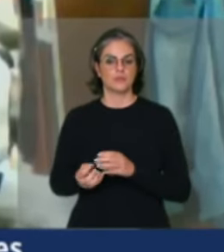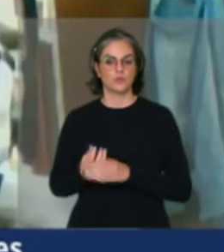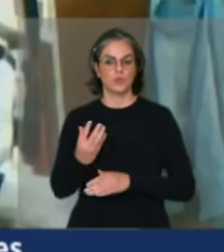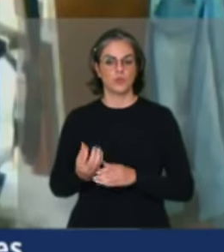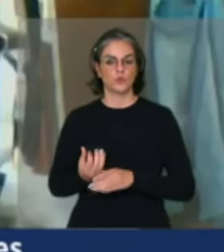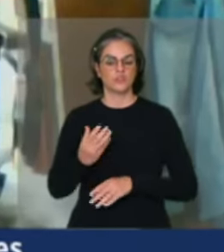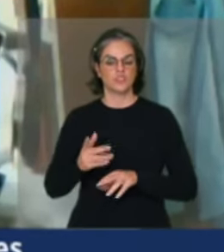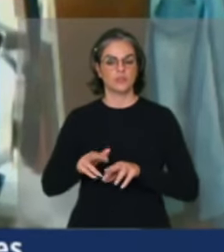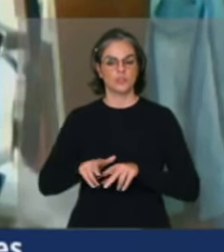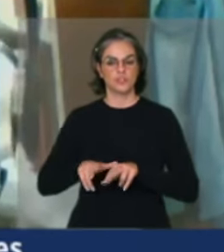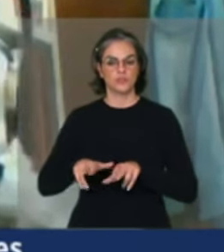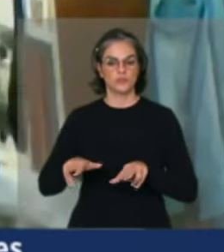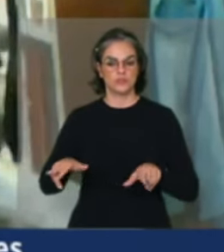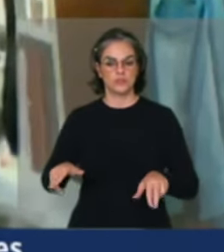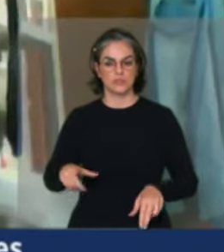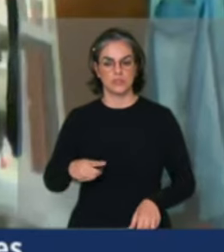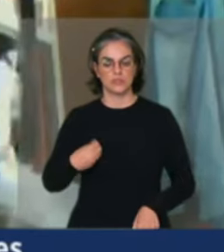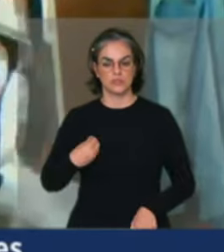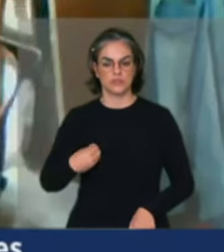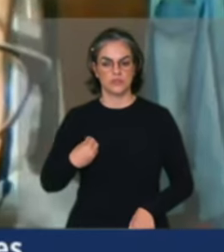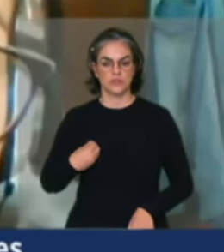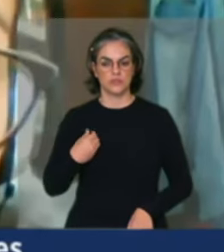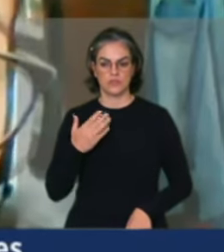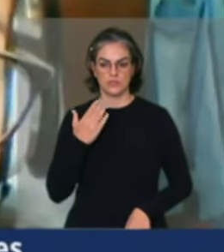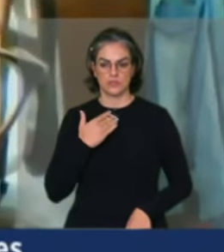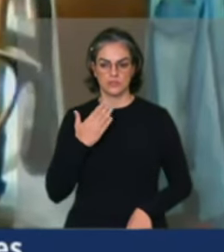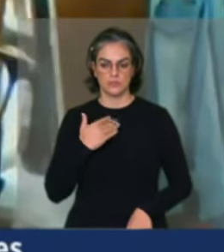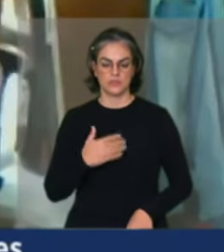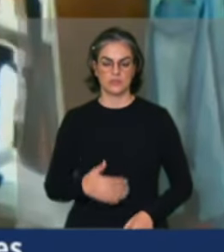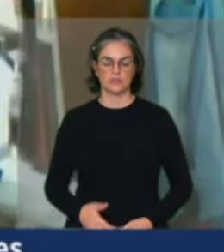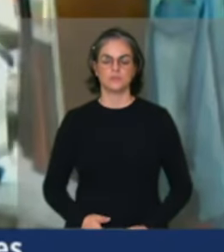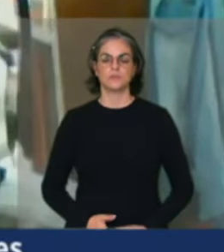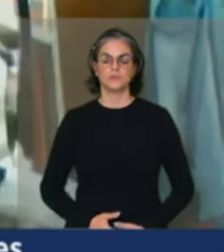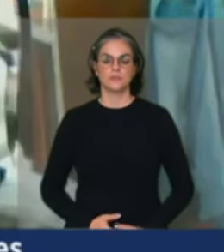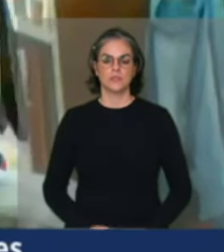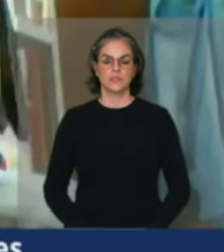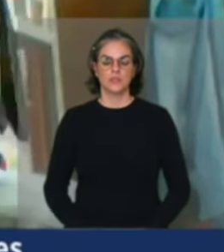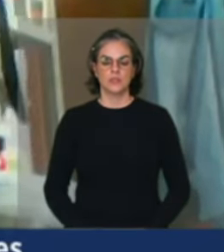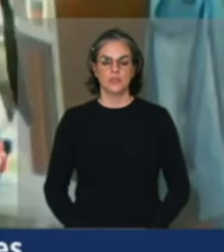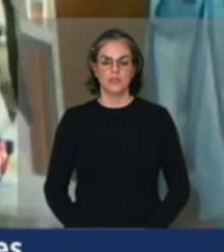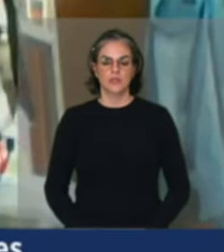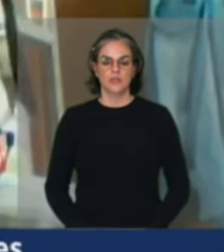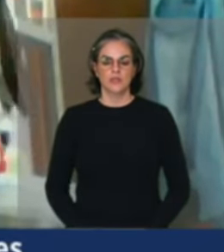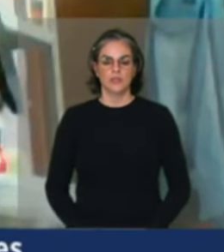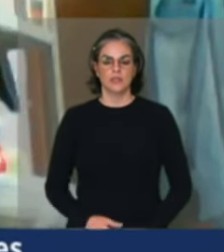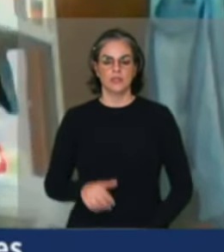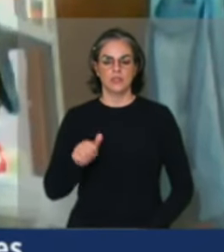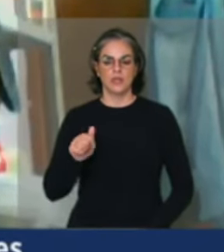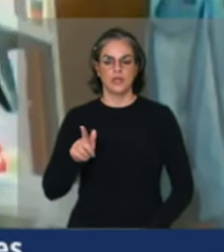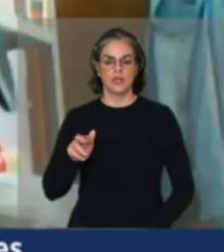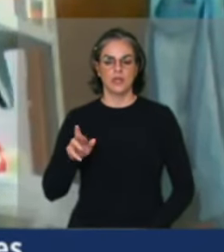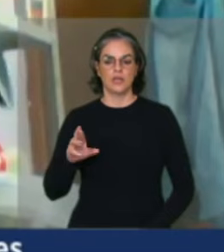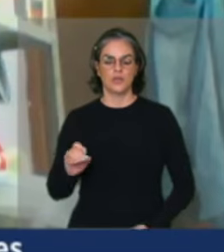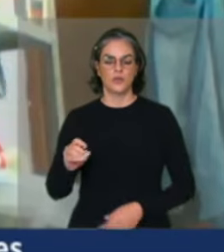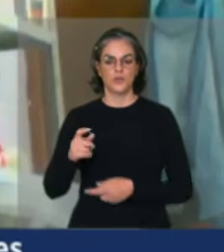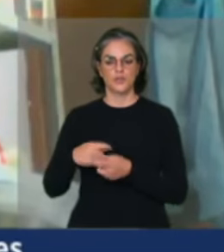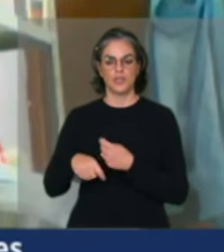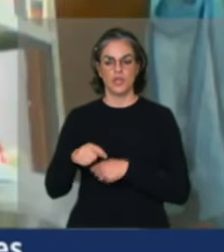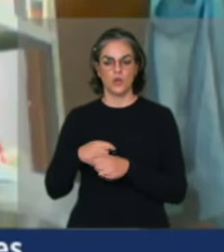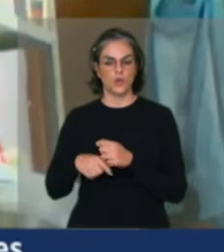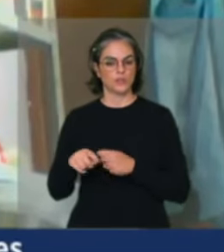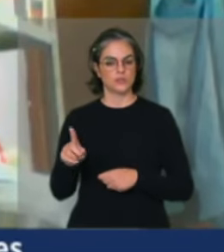produção da comida que chega na mesa do nosso povo. Ou seja, o agronegócio não é capaz de produzir